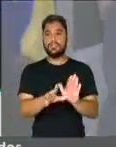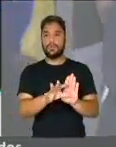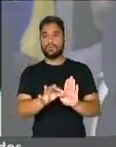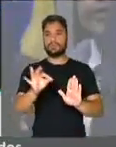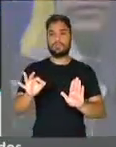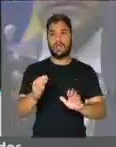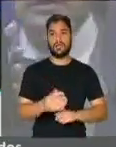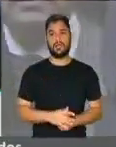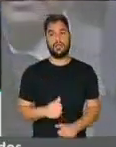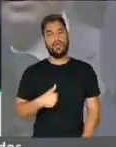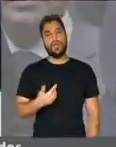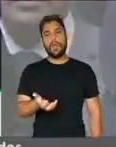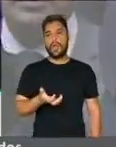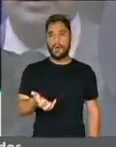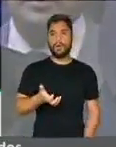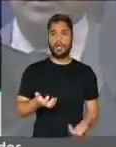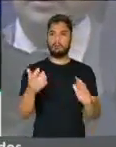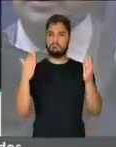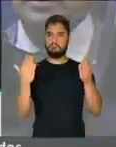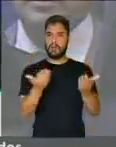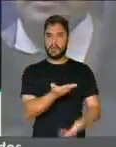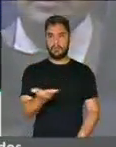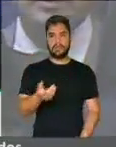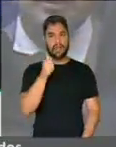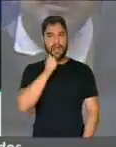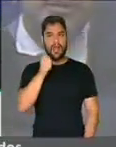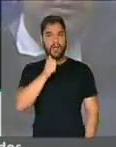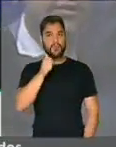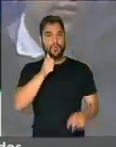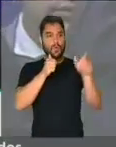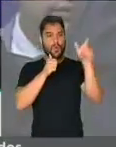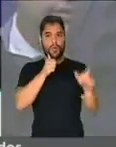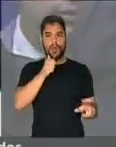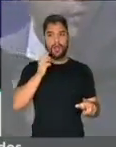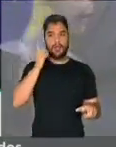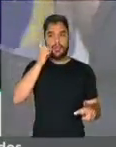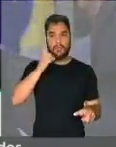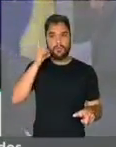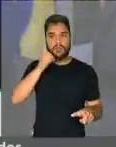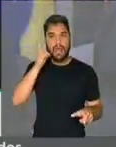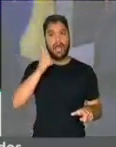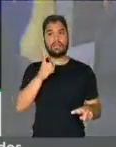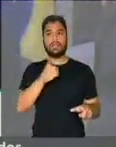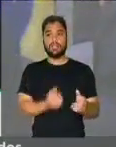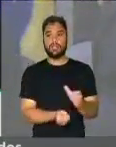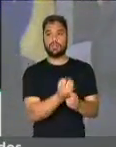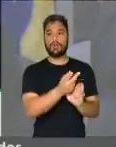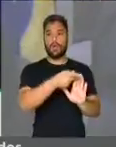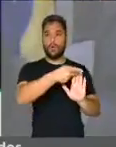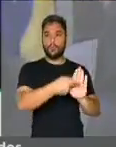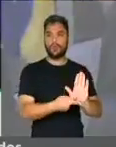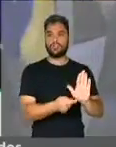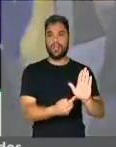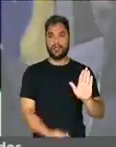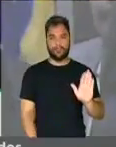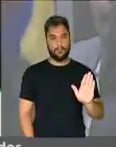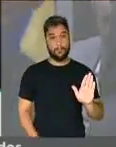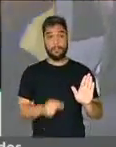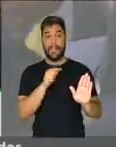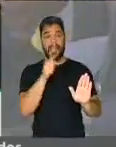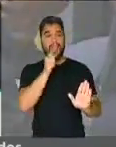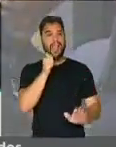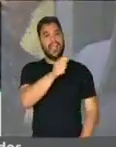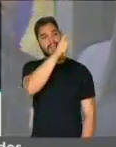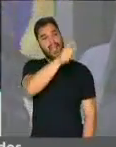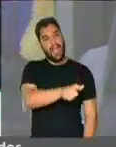eu quero parabenizar a autora do projeto, que está comigo aqui na tribuna, que foi quem iniciou